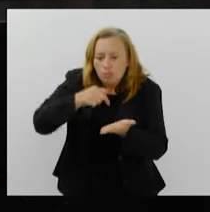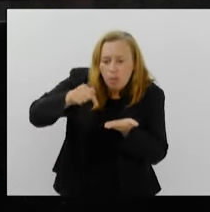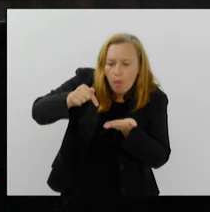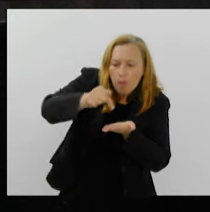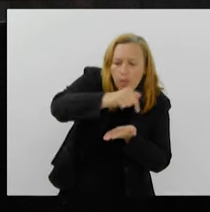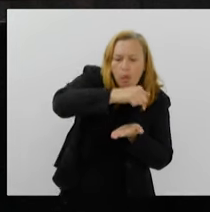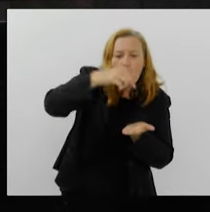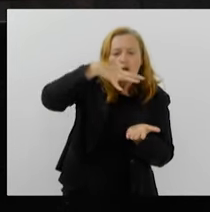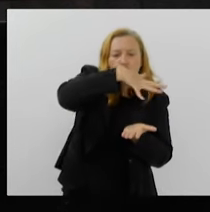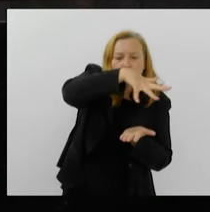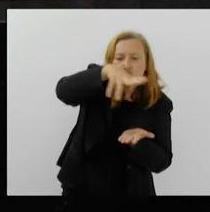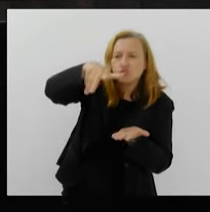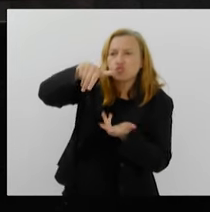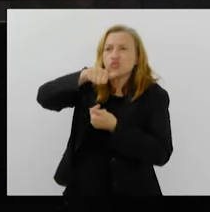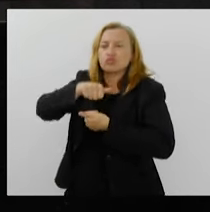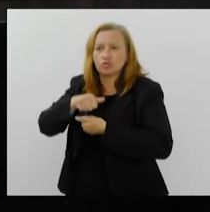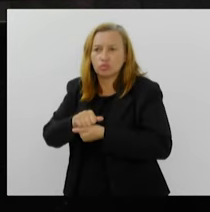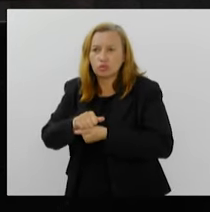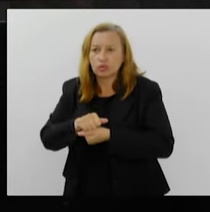pacificamente,